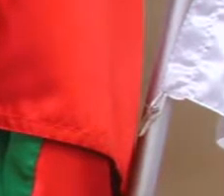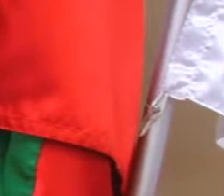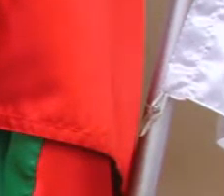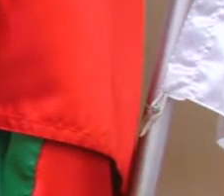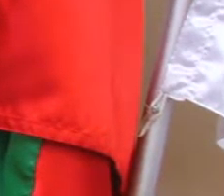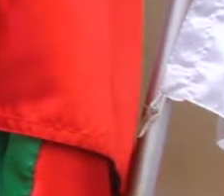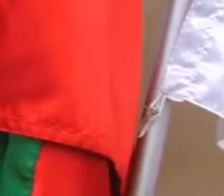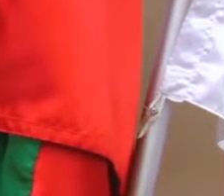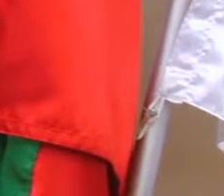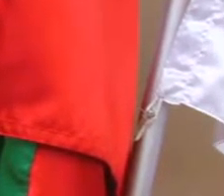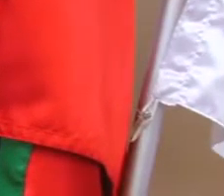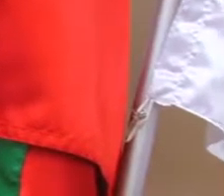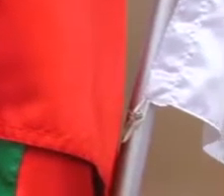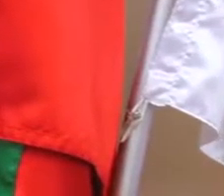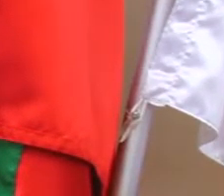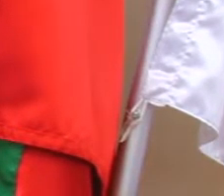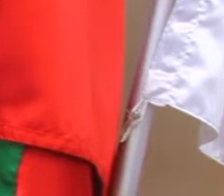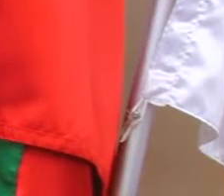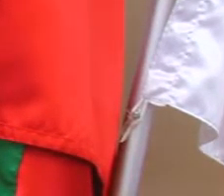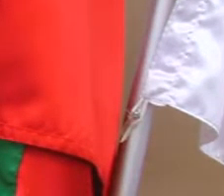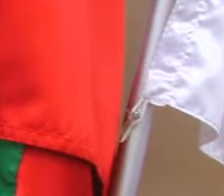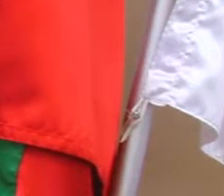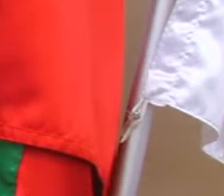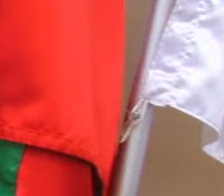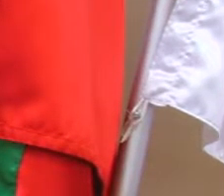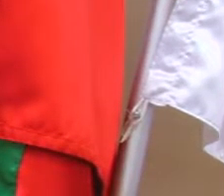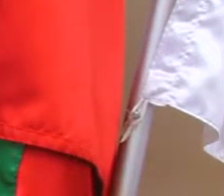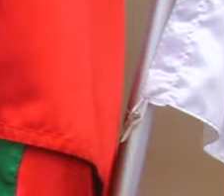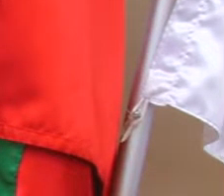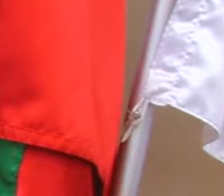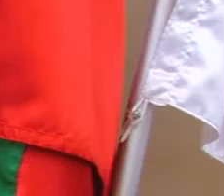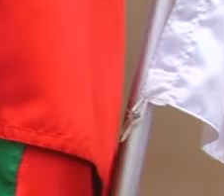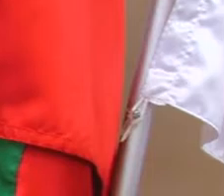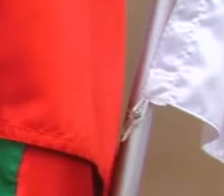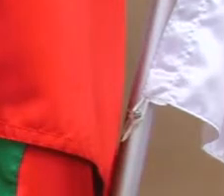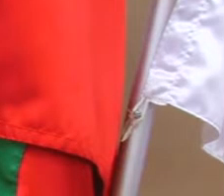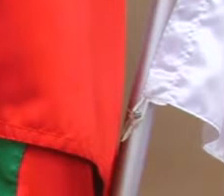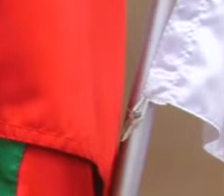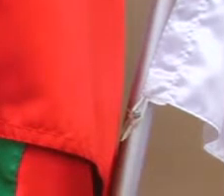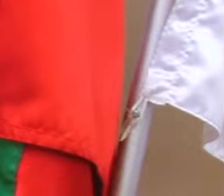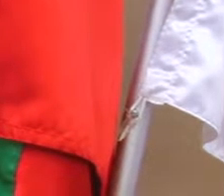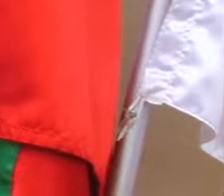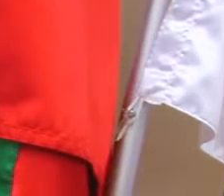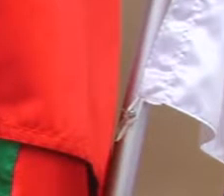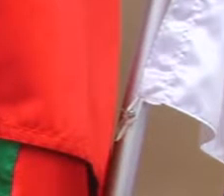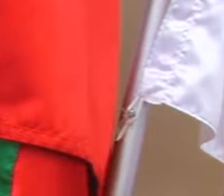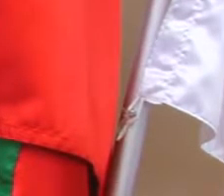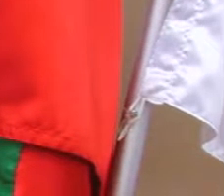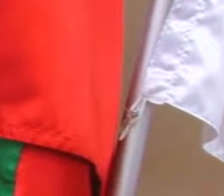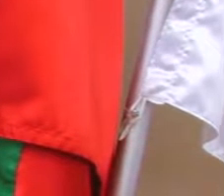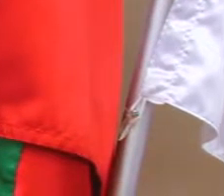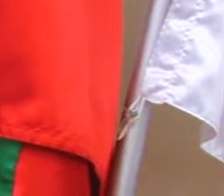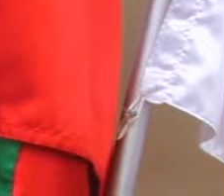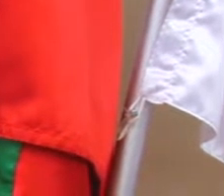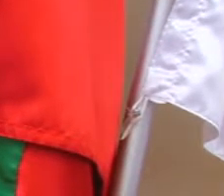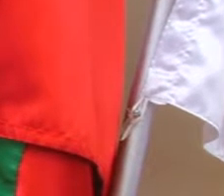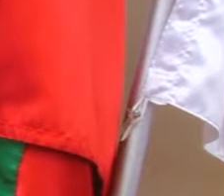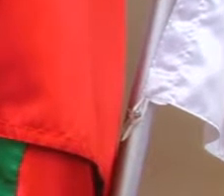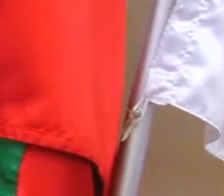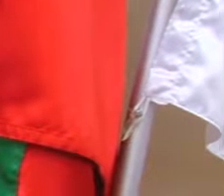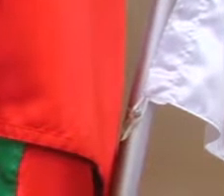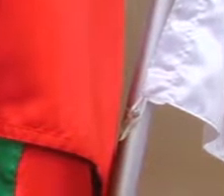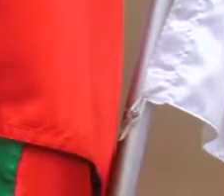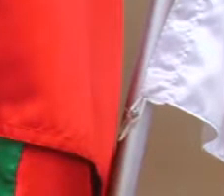Boa noite. Estamos ao vivo aqui na Câmara de Vereadores de Criciúma. Agora há pouco encerrou mais uma sessão ordinária, onde foram